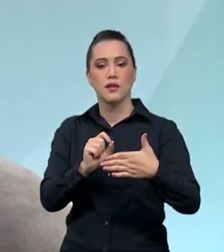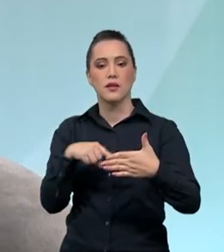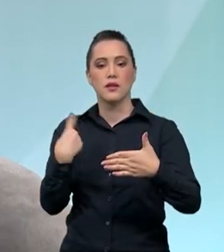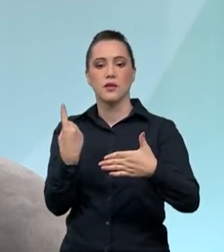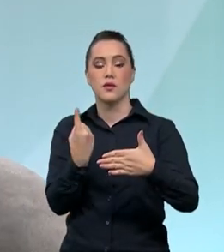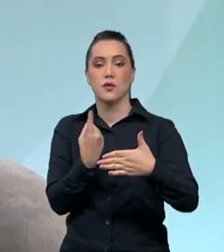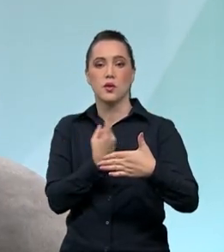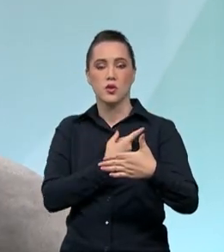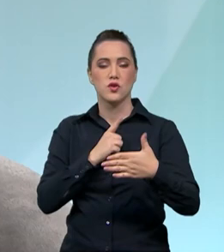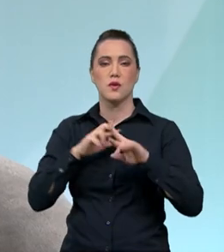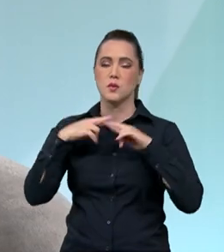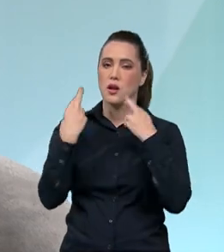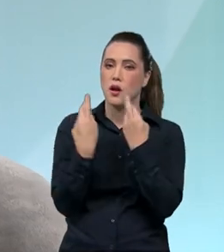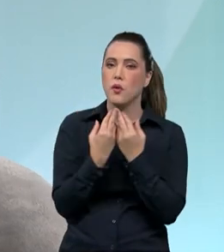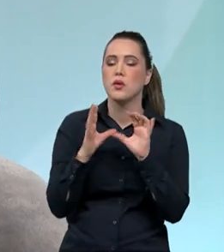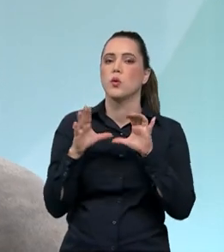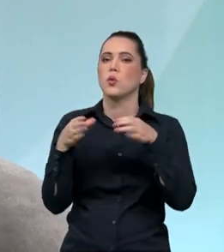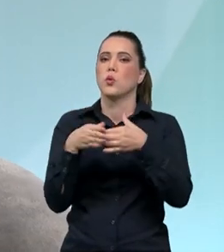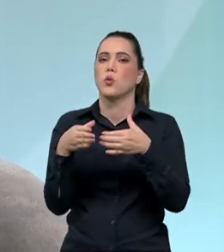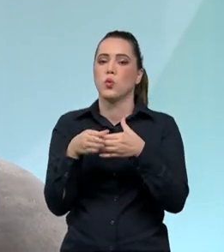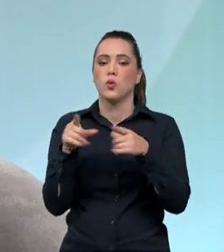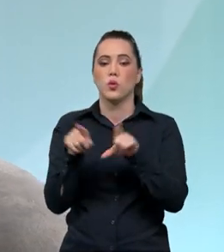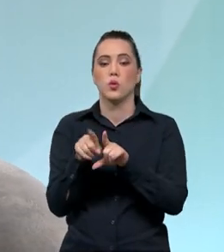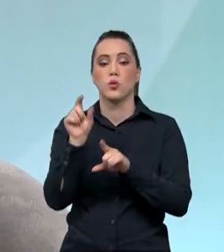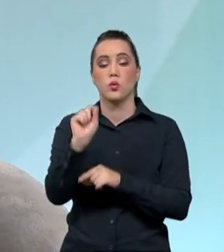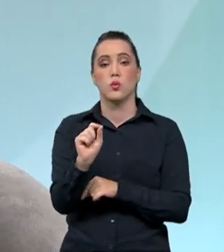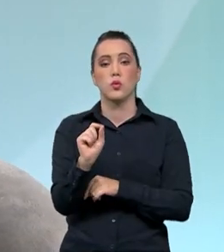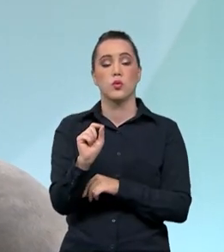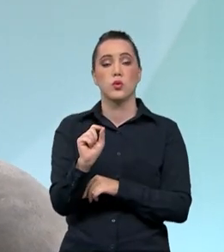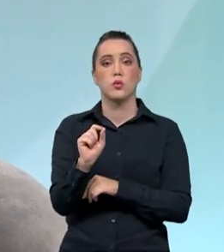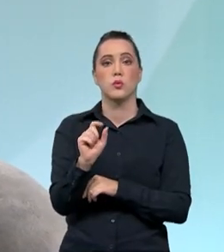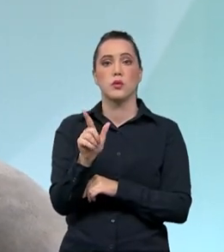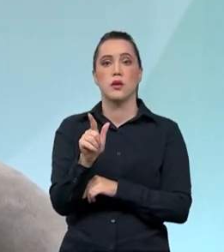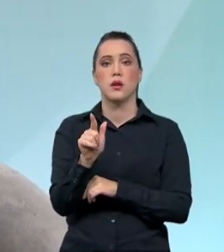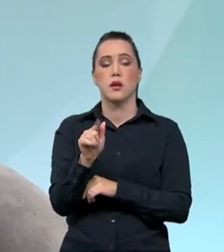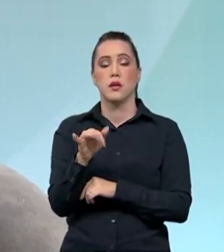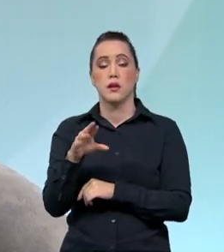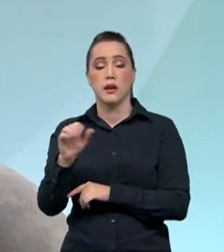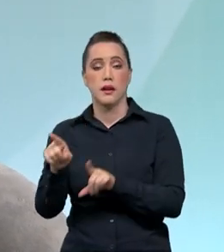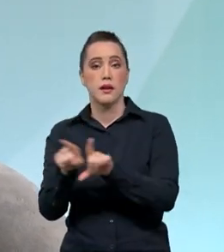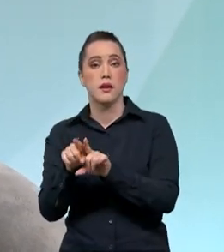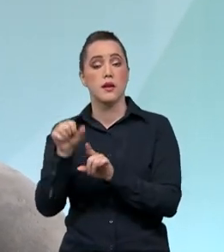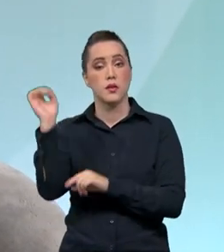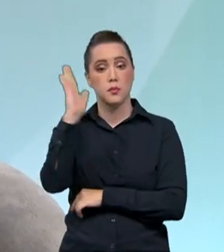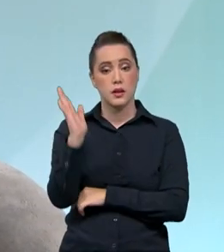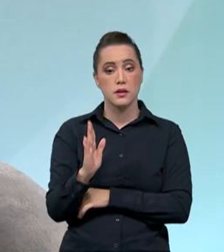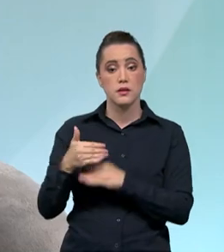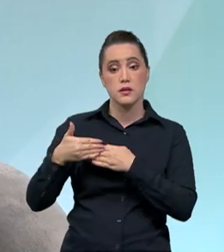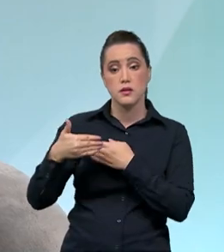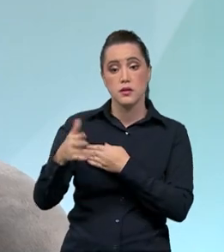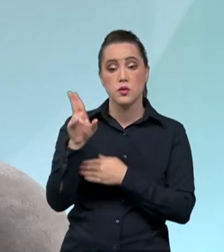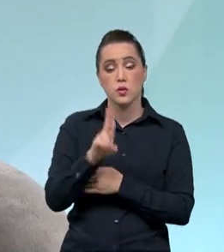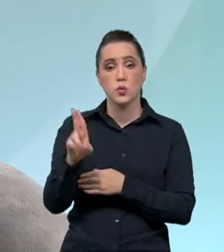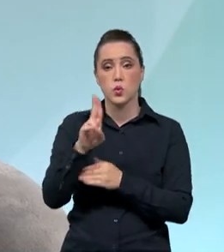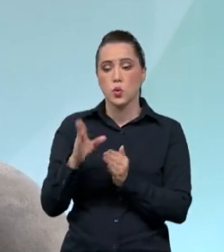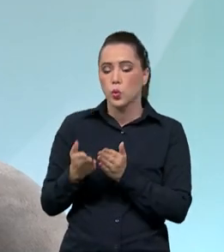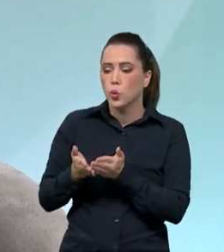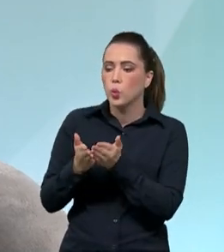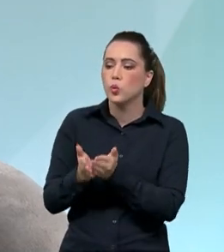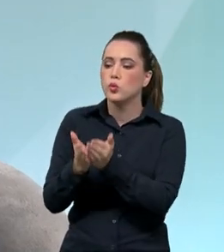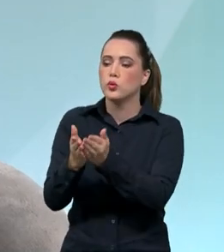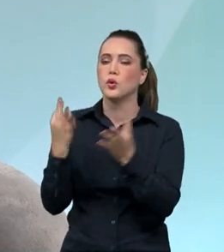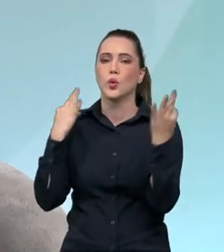nós tivemos reunião com a CLIA Brasil, que cuida justamente dos cruzeiros marítimos. E só dentro da CLIA existem